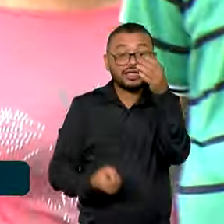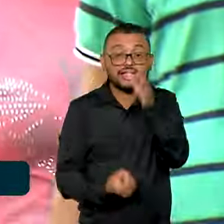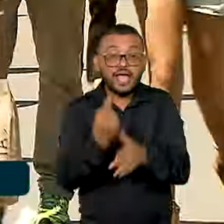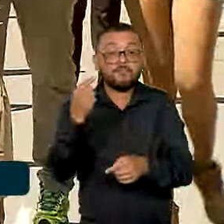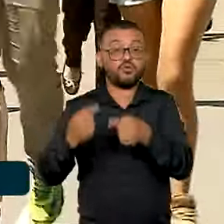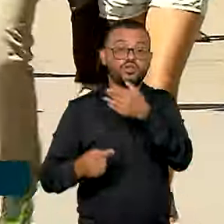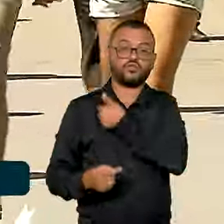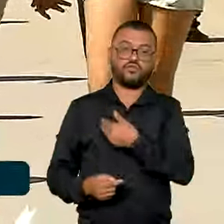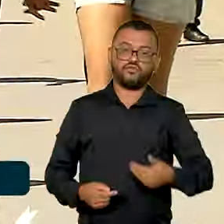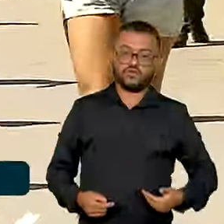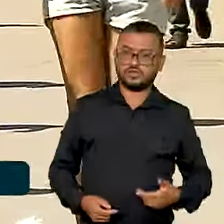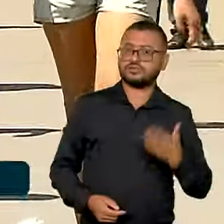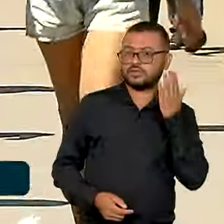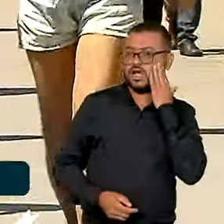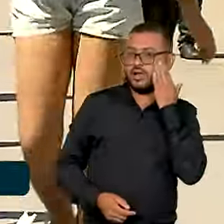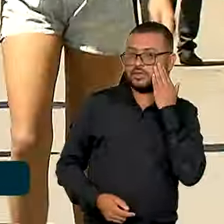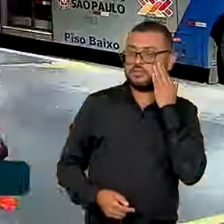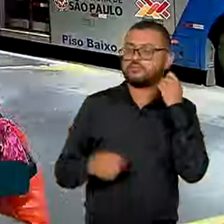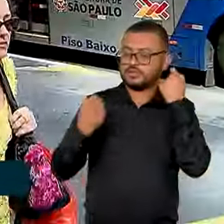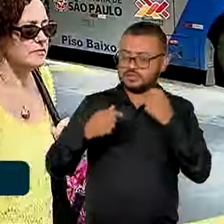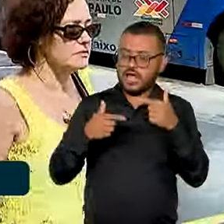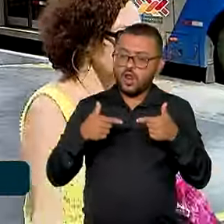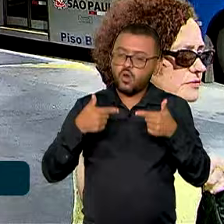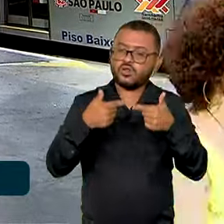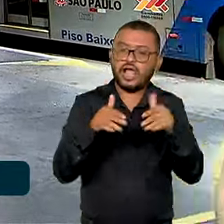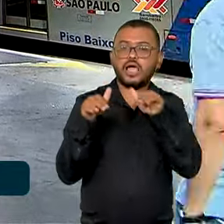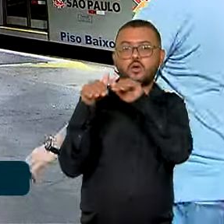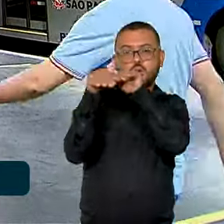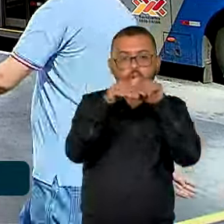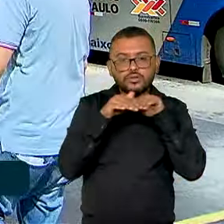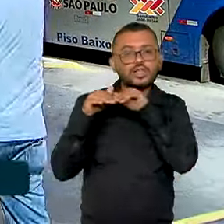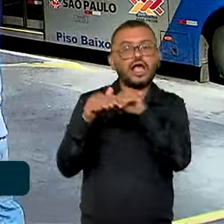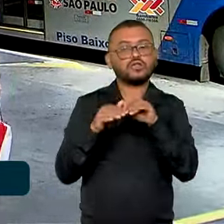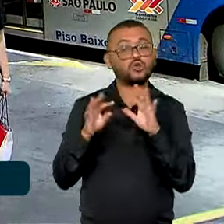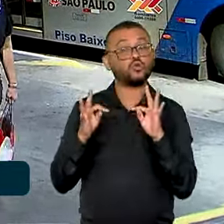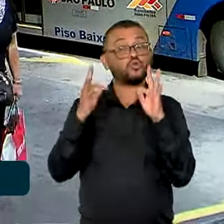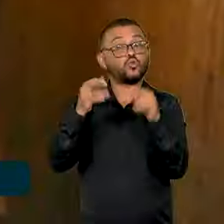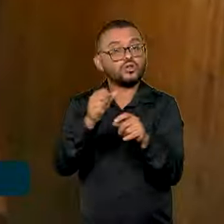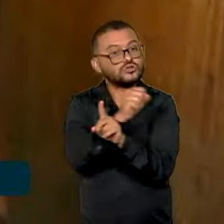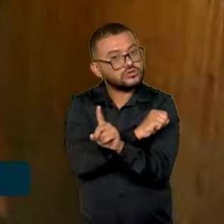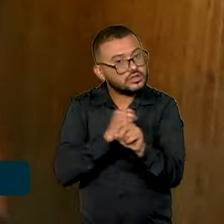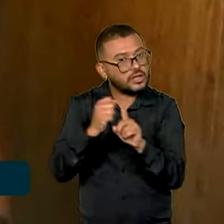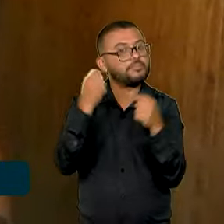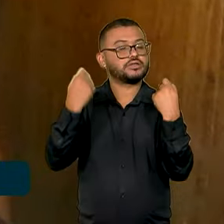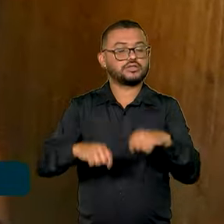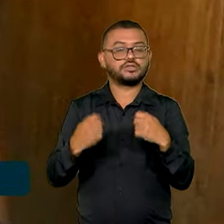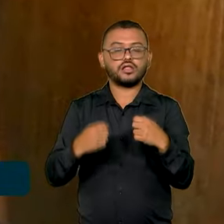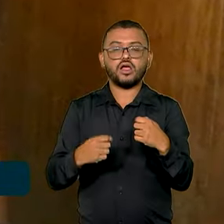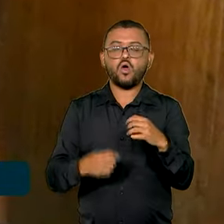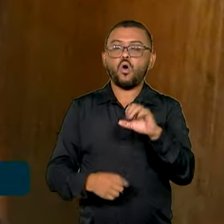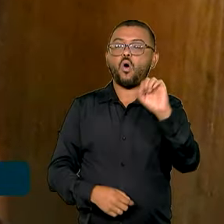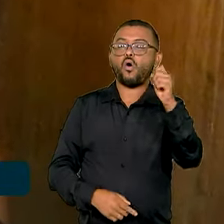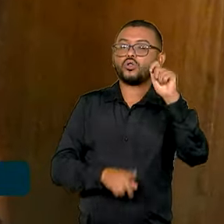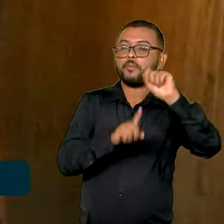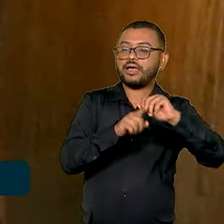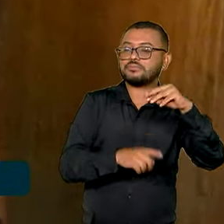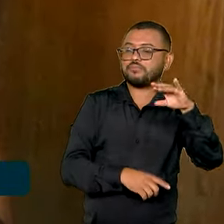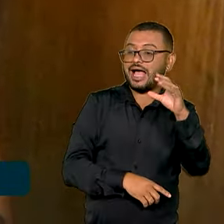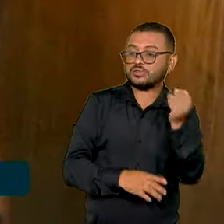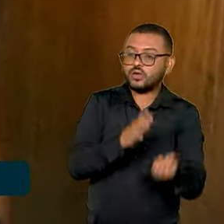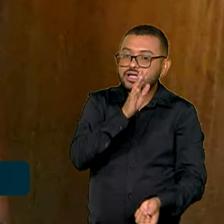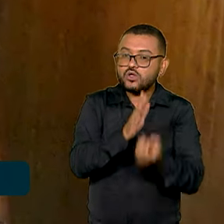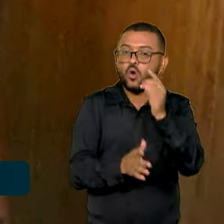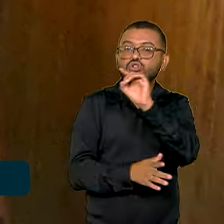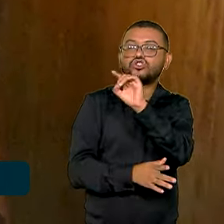públicas. Afinal, a luta pela equidade deve ser de toda a sociedade. O 8 de março foi criado como um dia